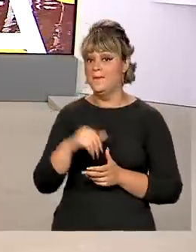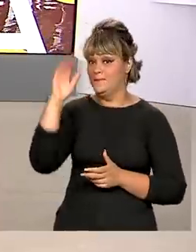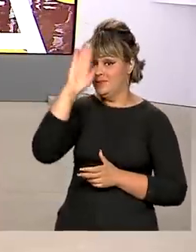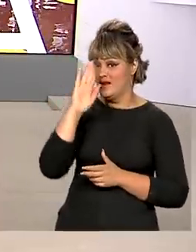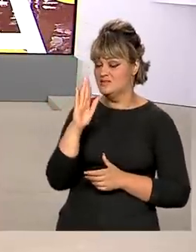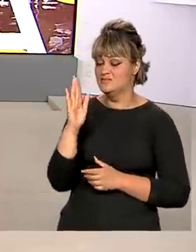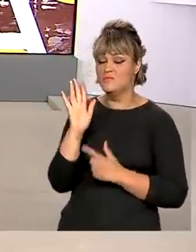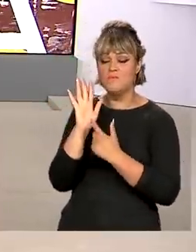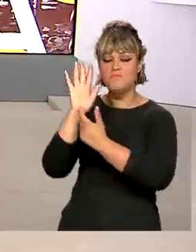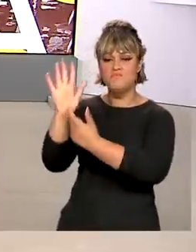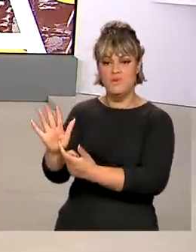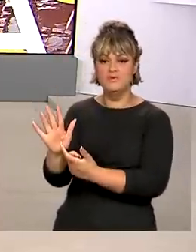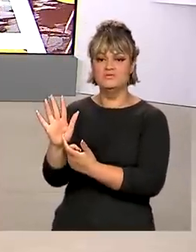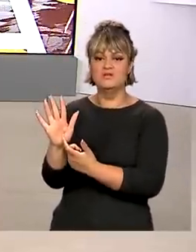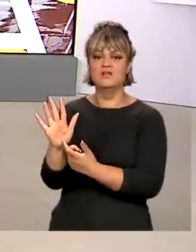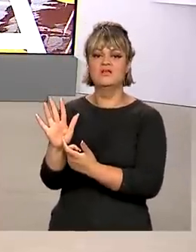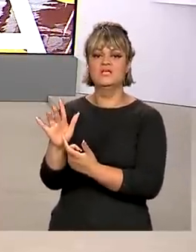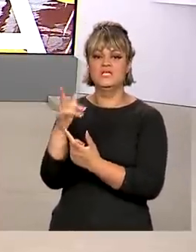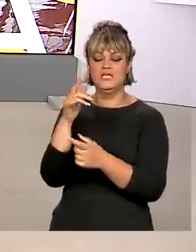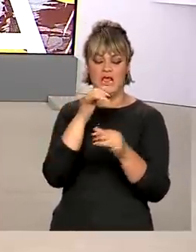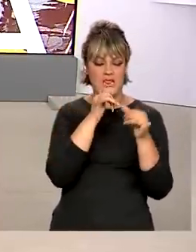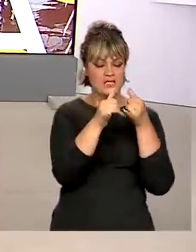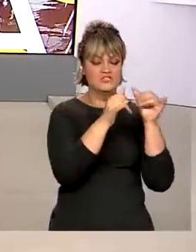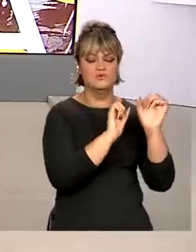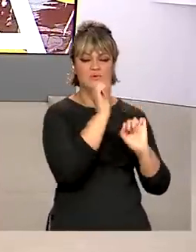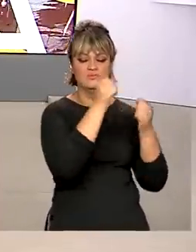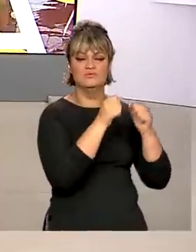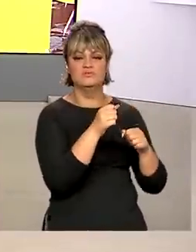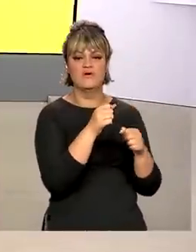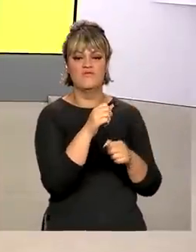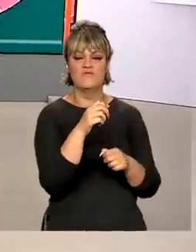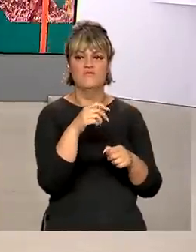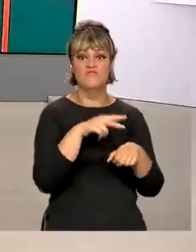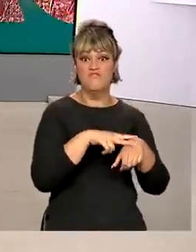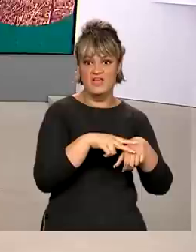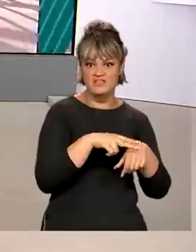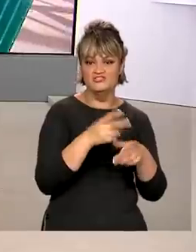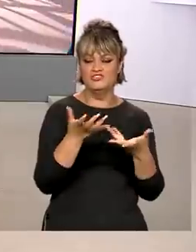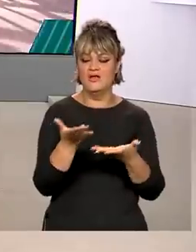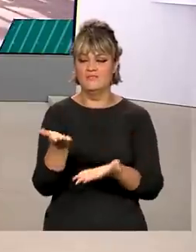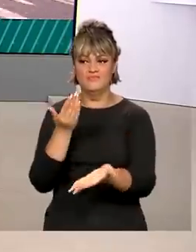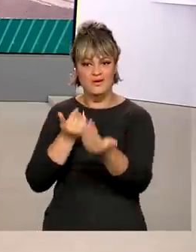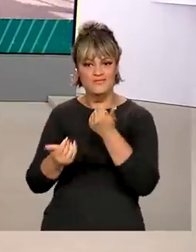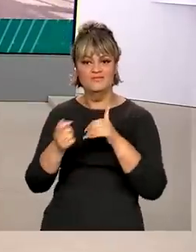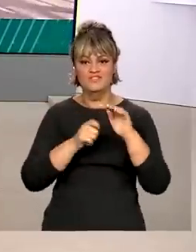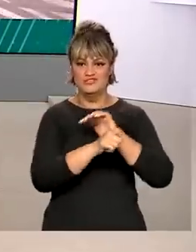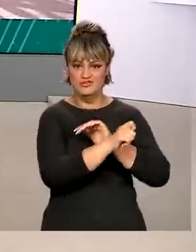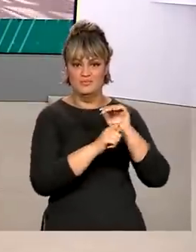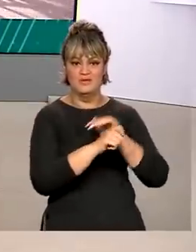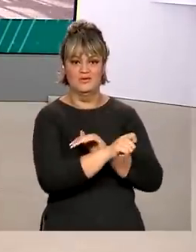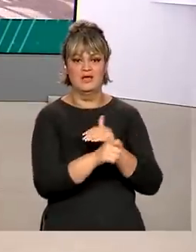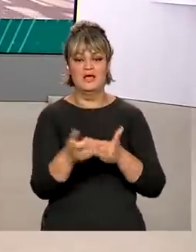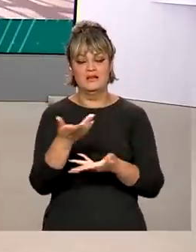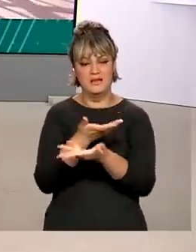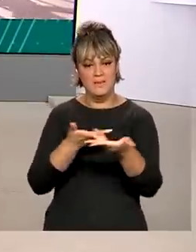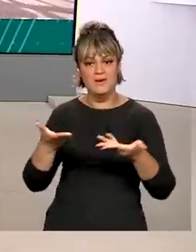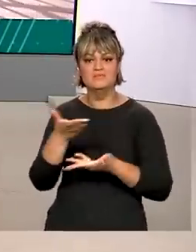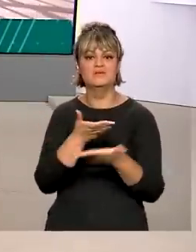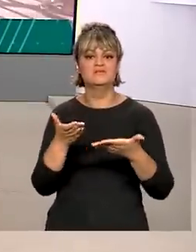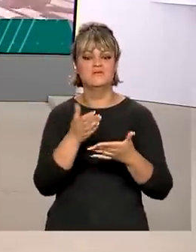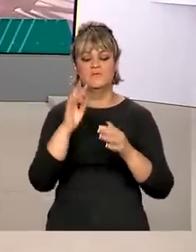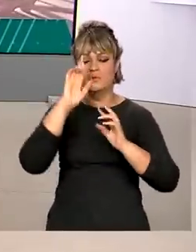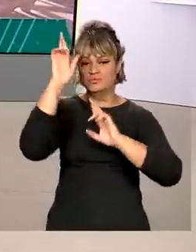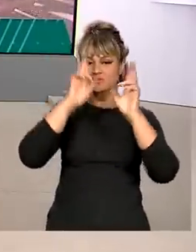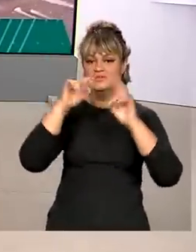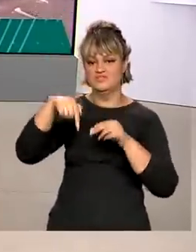que é o país das energias verdes para atrair investimentos. A COP27 vai ter interação com participantes e